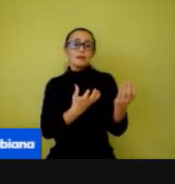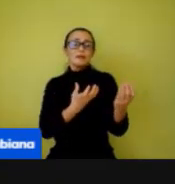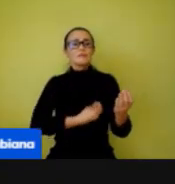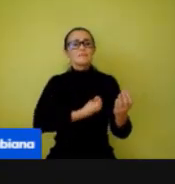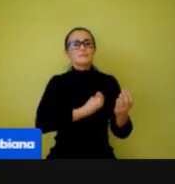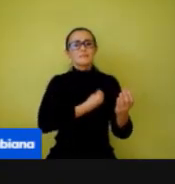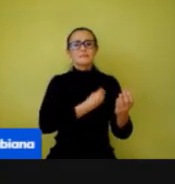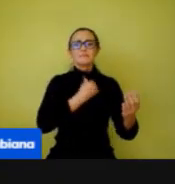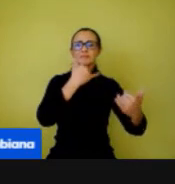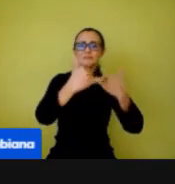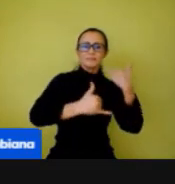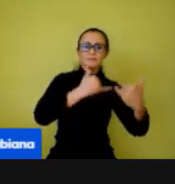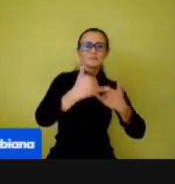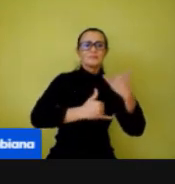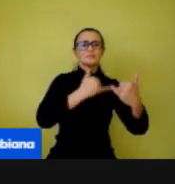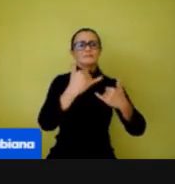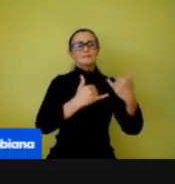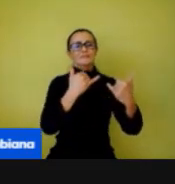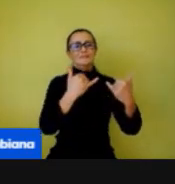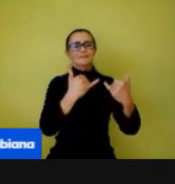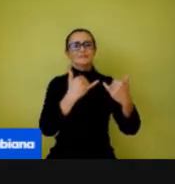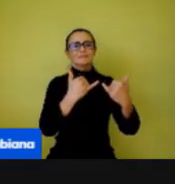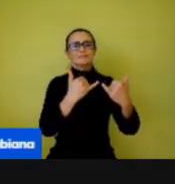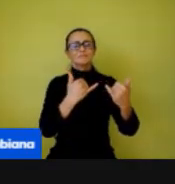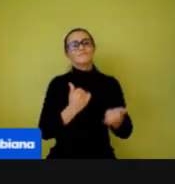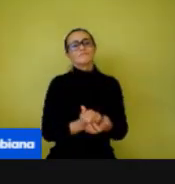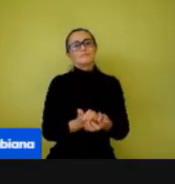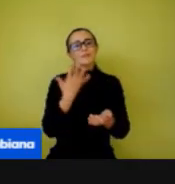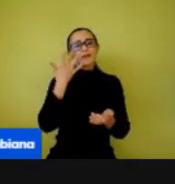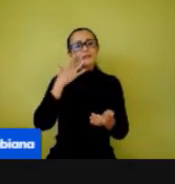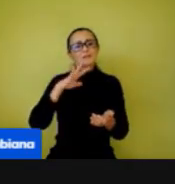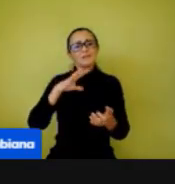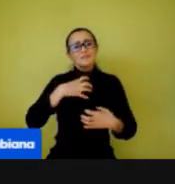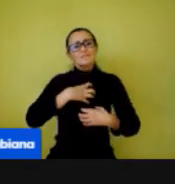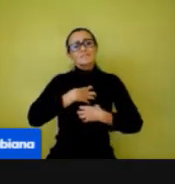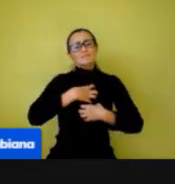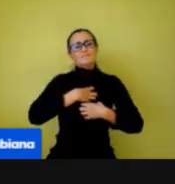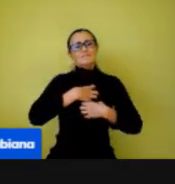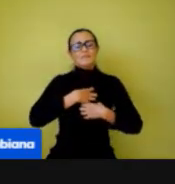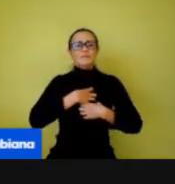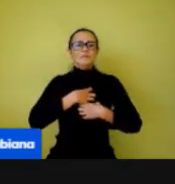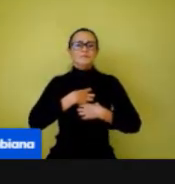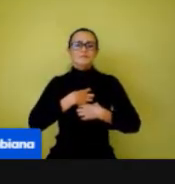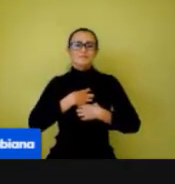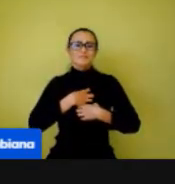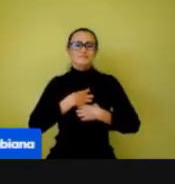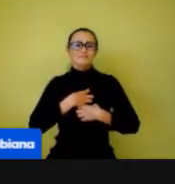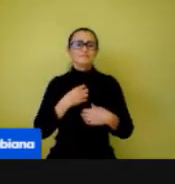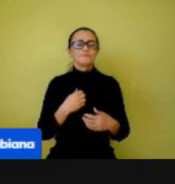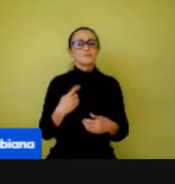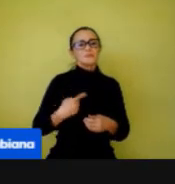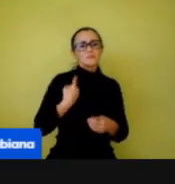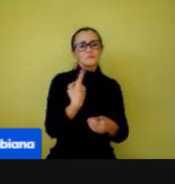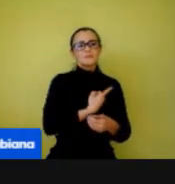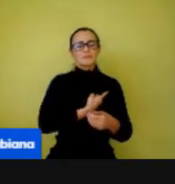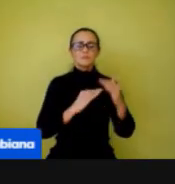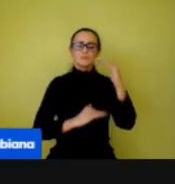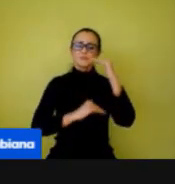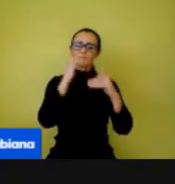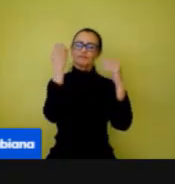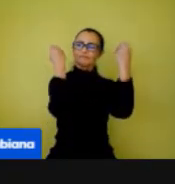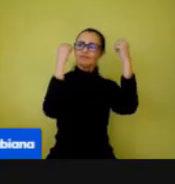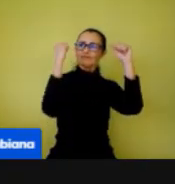brincadeiras, essa criança sente falta disso hoje também. Então, nós como profissionais de educação física temos essa